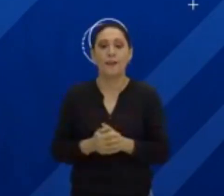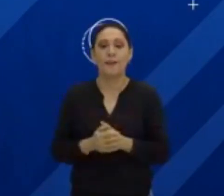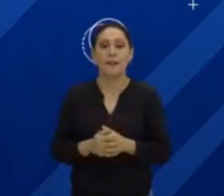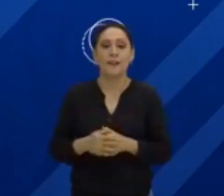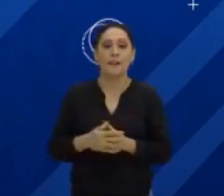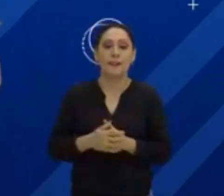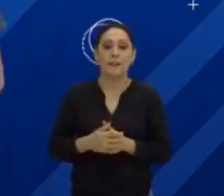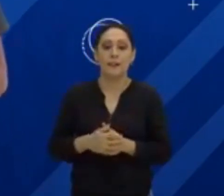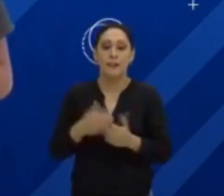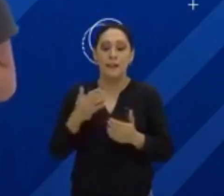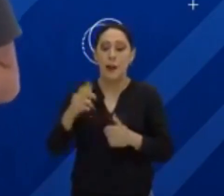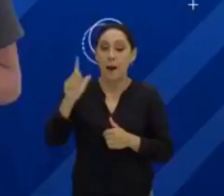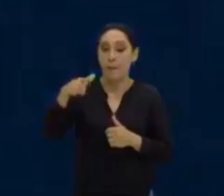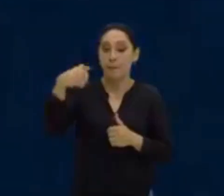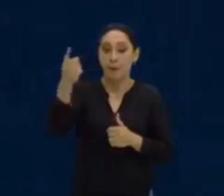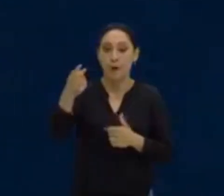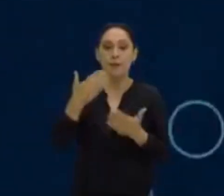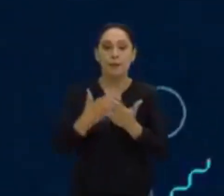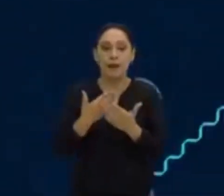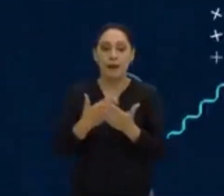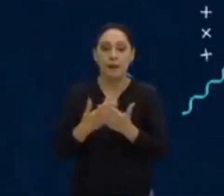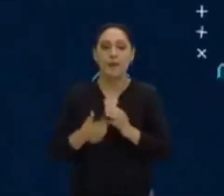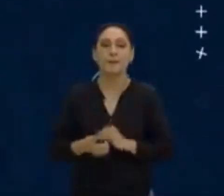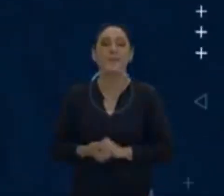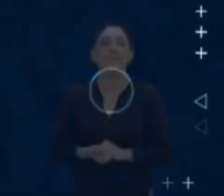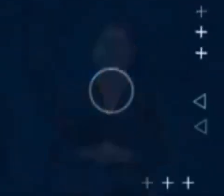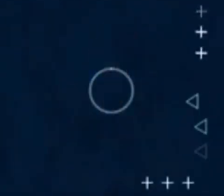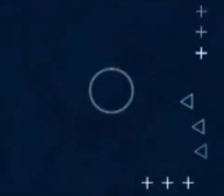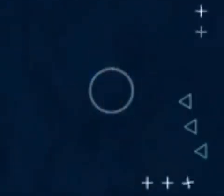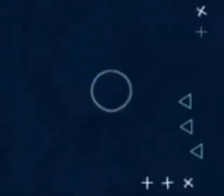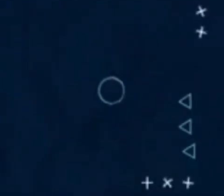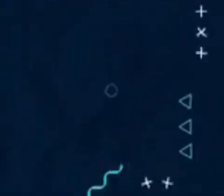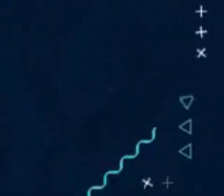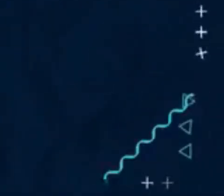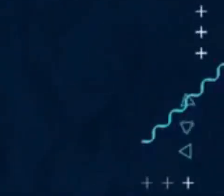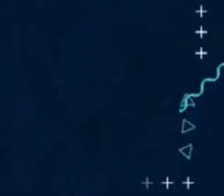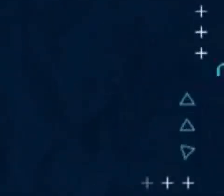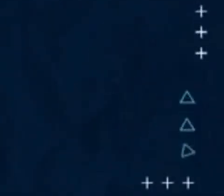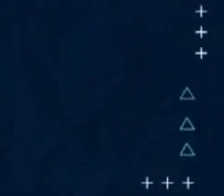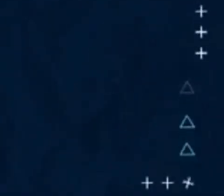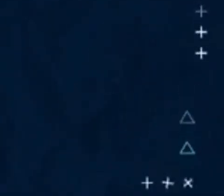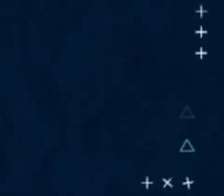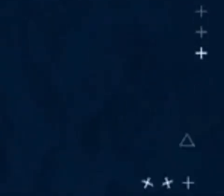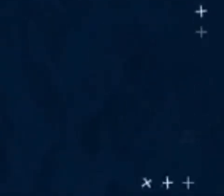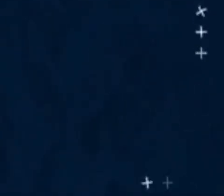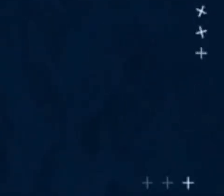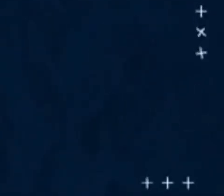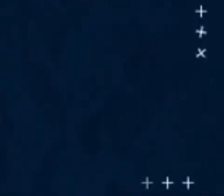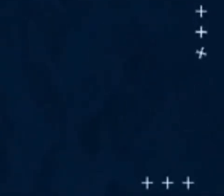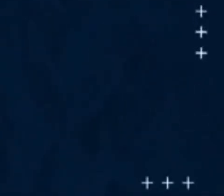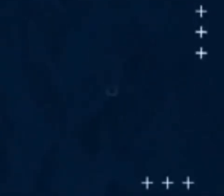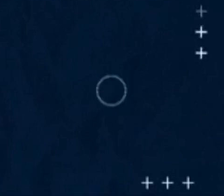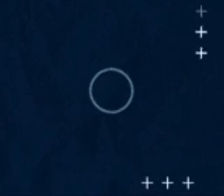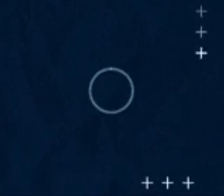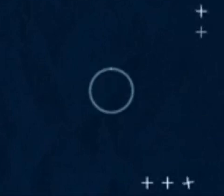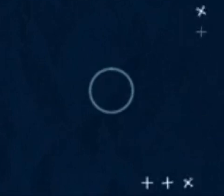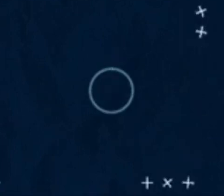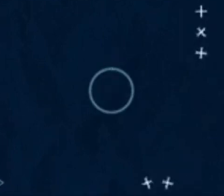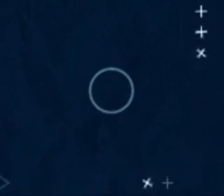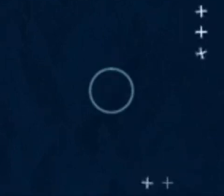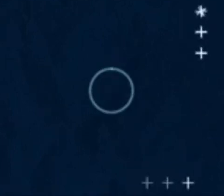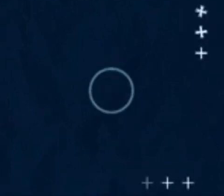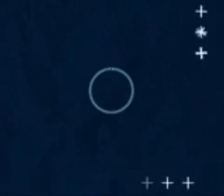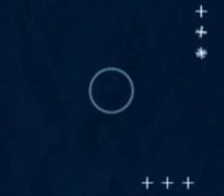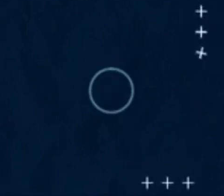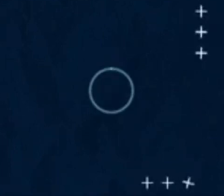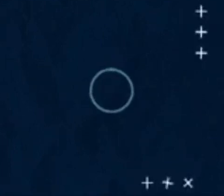a próxima aula. Objetivos específicos. Compreender a importância dos conflitos e negociações